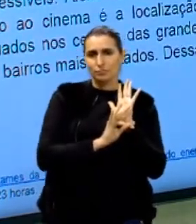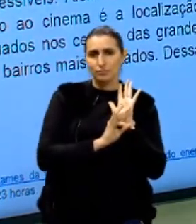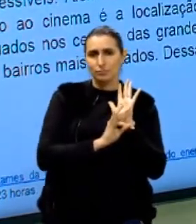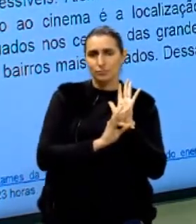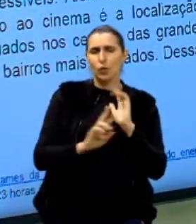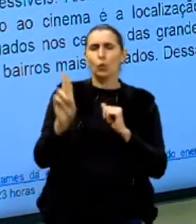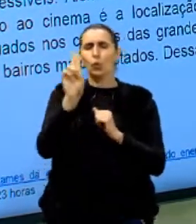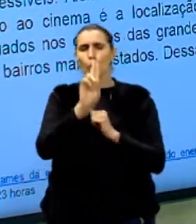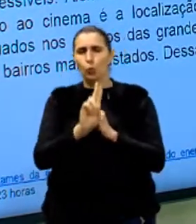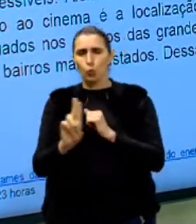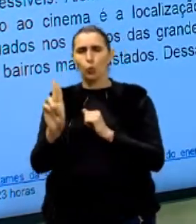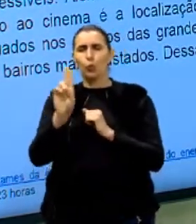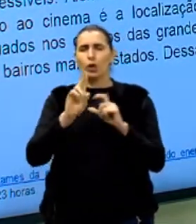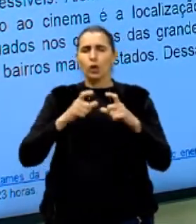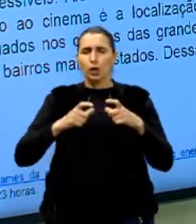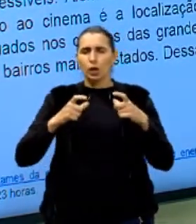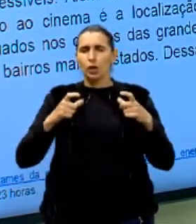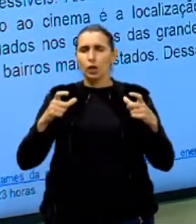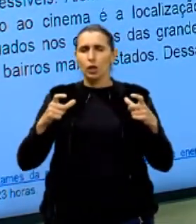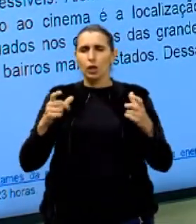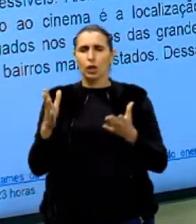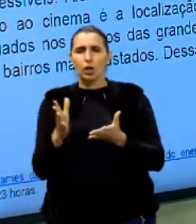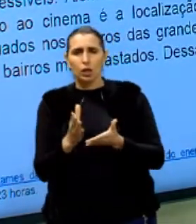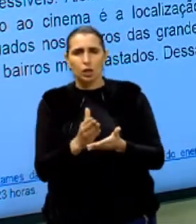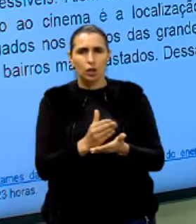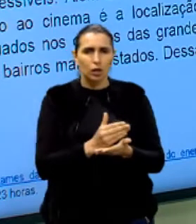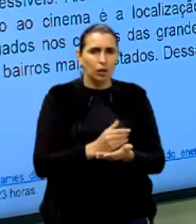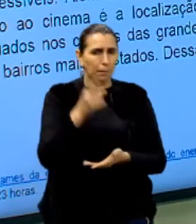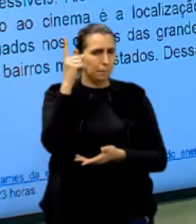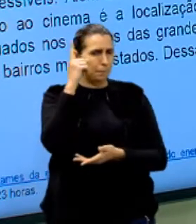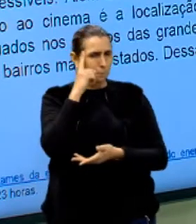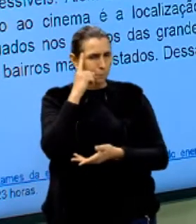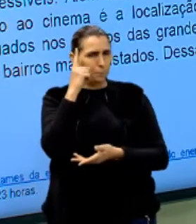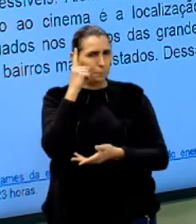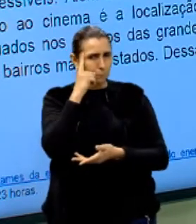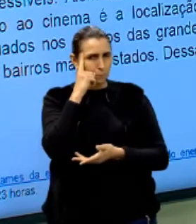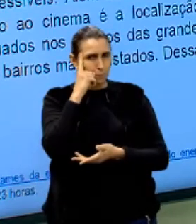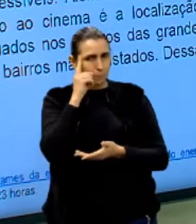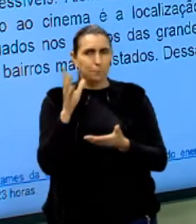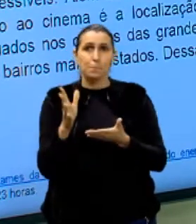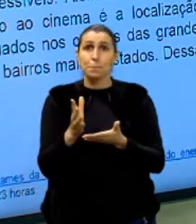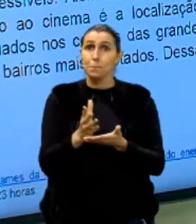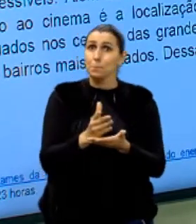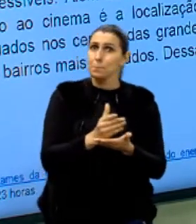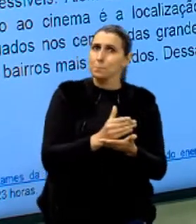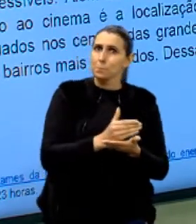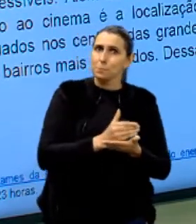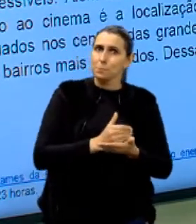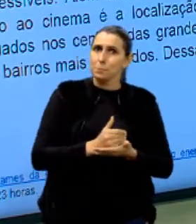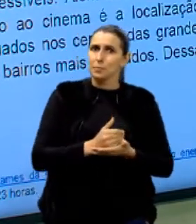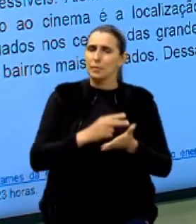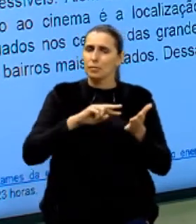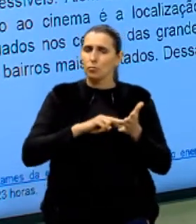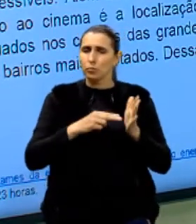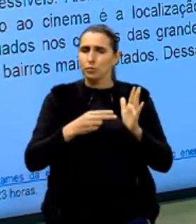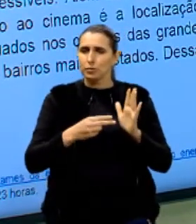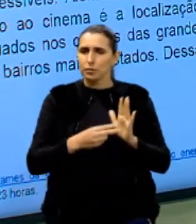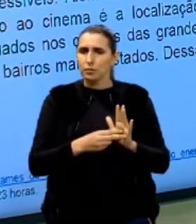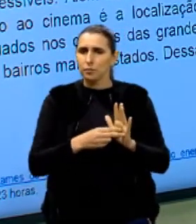Usa, ele amplia esse dado. Pensa, cara. Esse dado está querendo dizer alguma coisa.